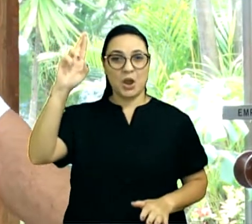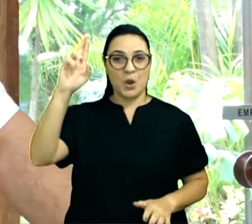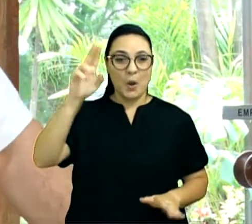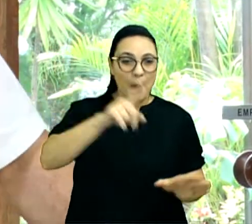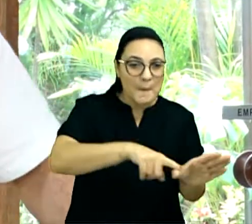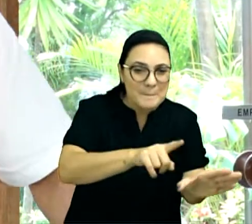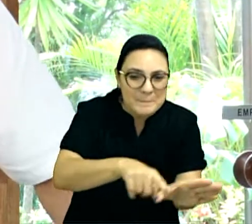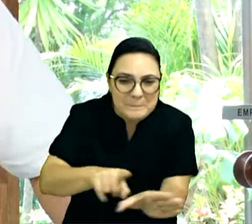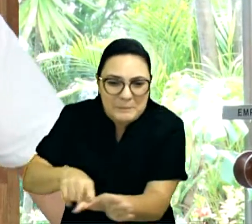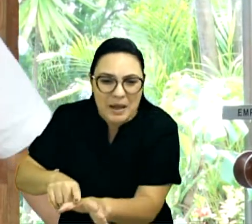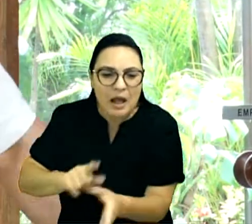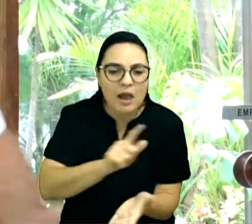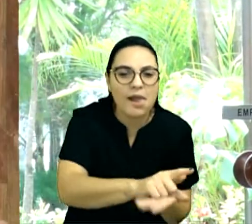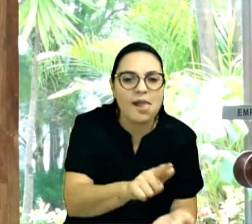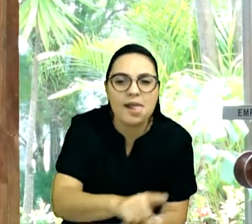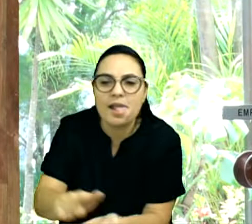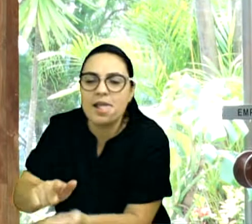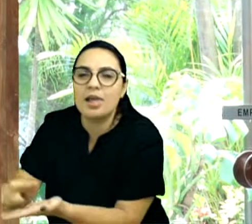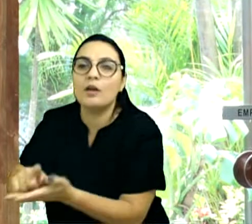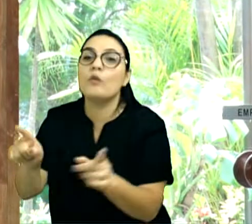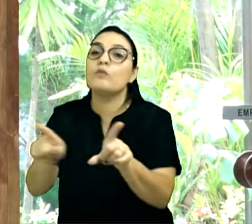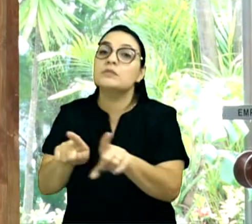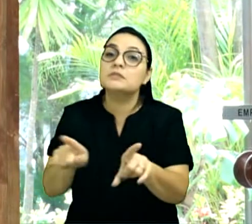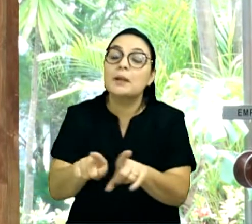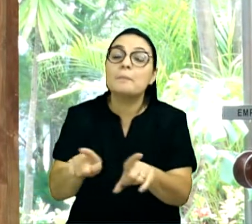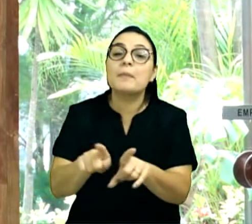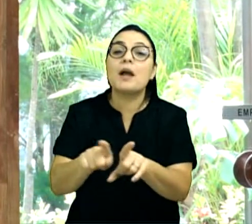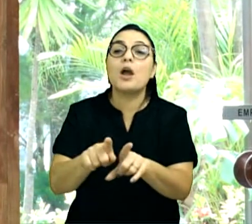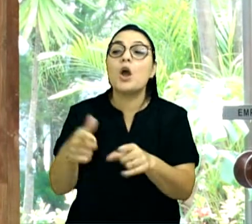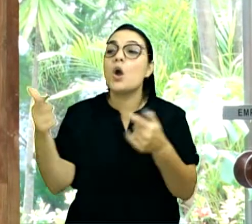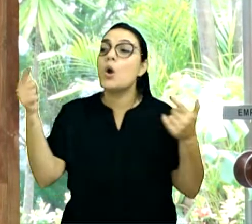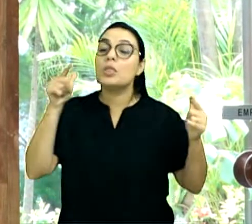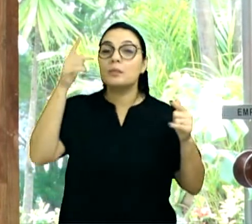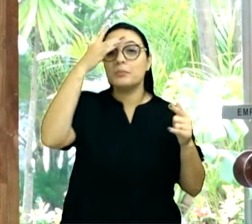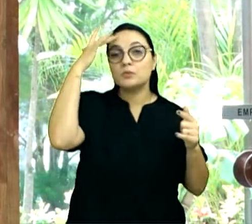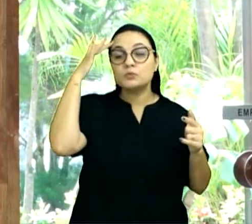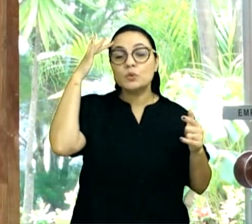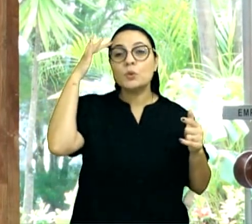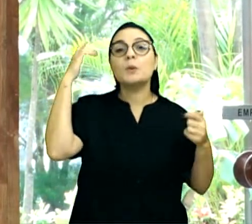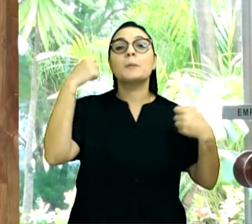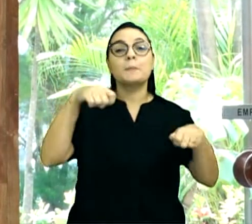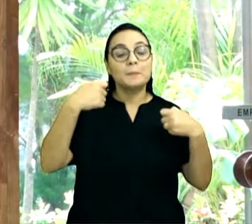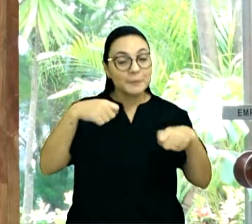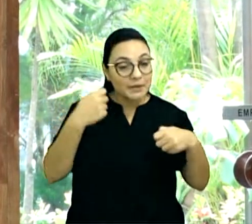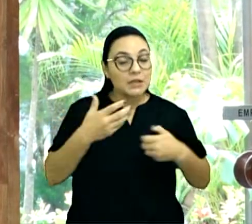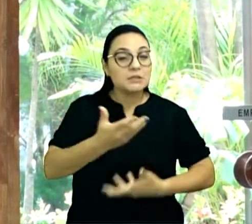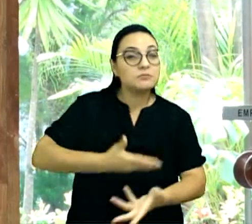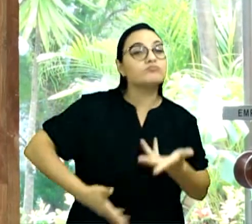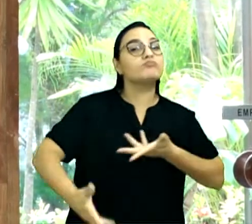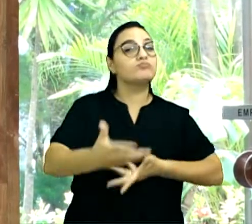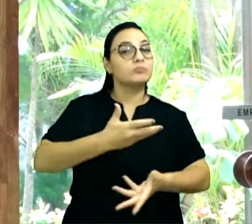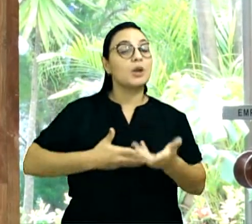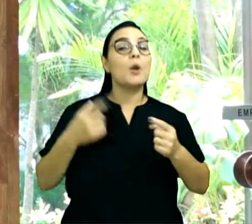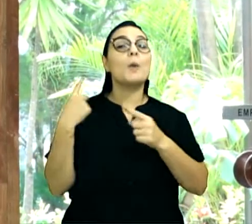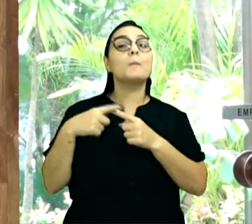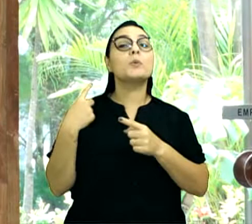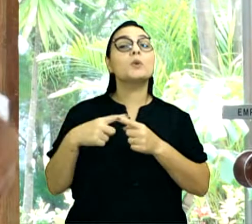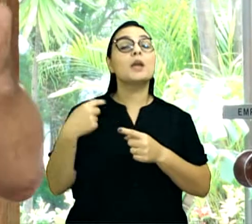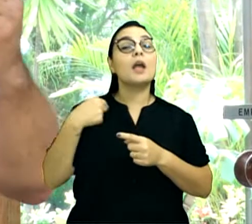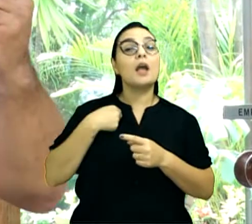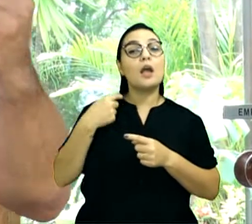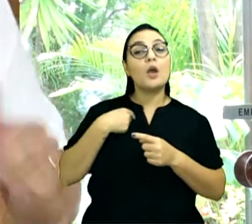também vós deveis lavar os pés uns dos outros. Porque eu vos dei